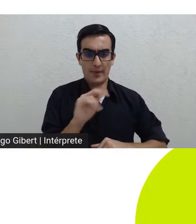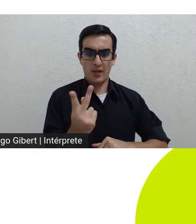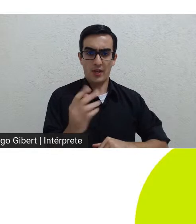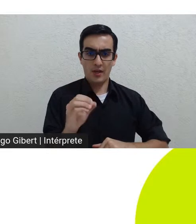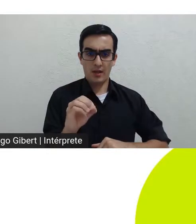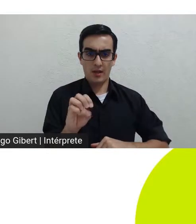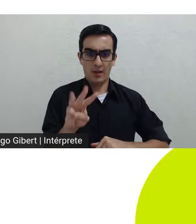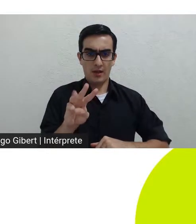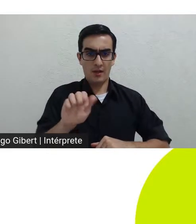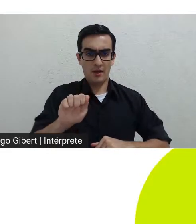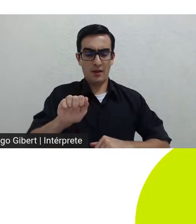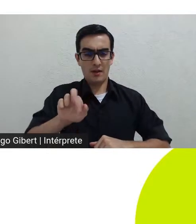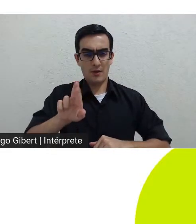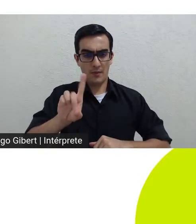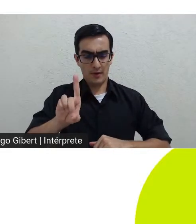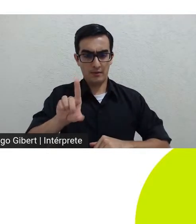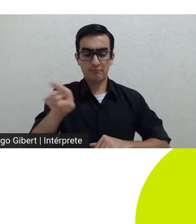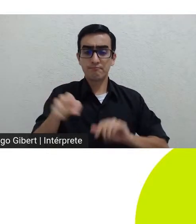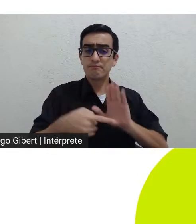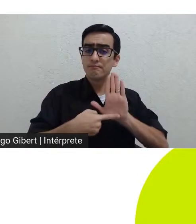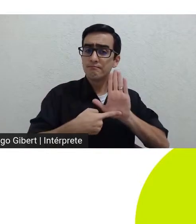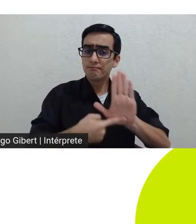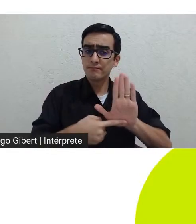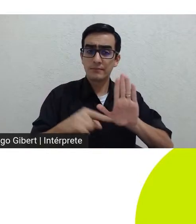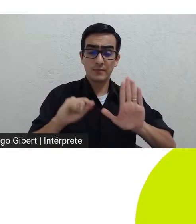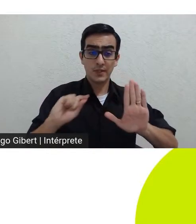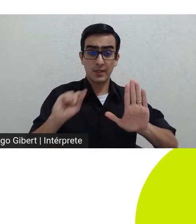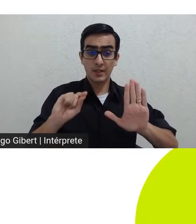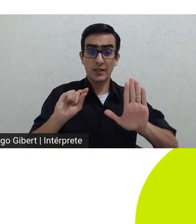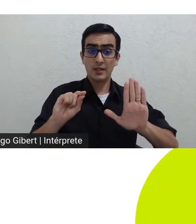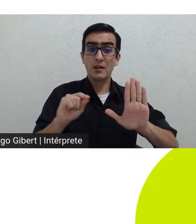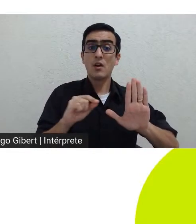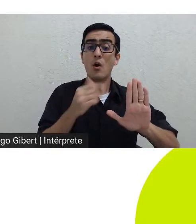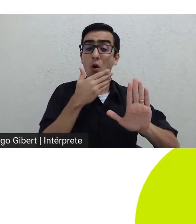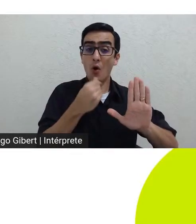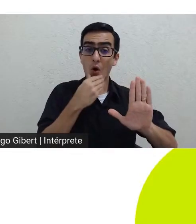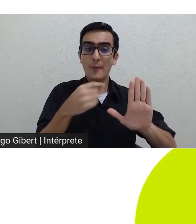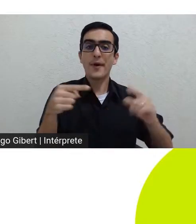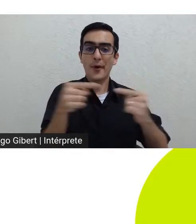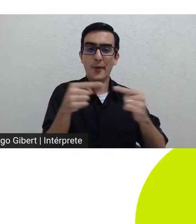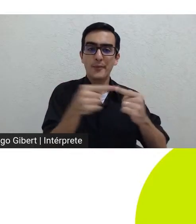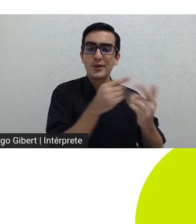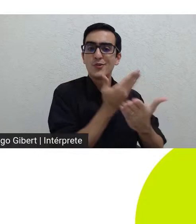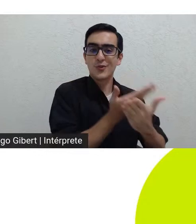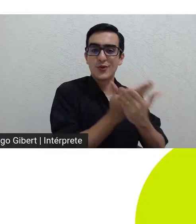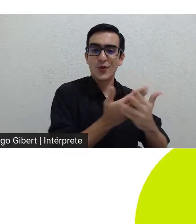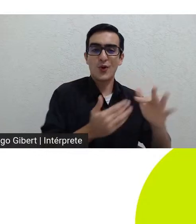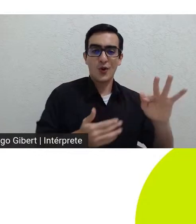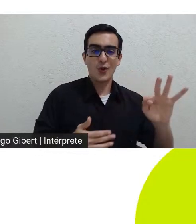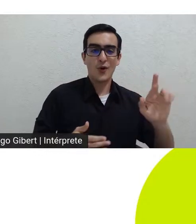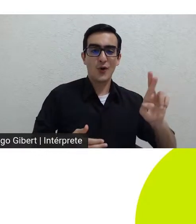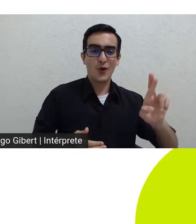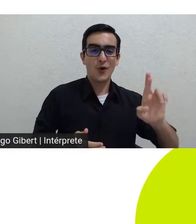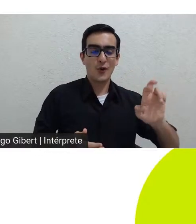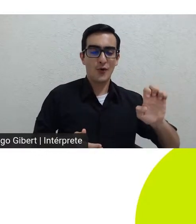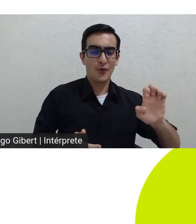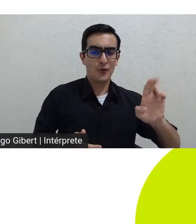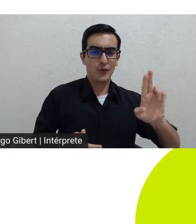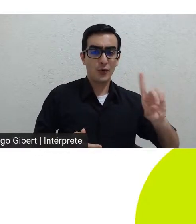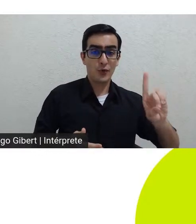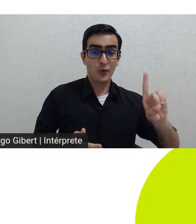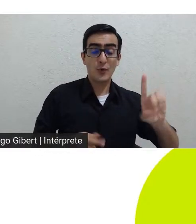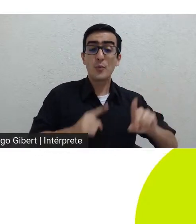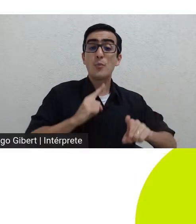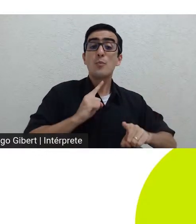sentido do ato compulsivo elaborado por Freud já que o que move seus atos é a